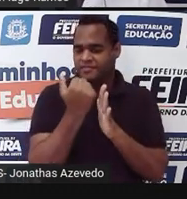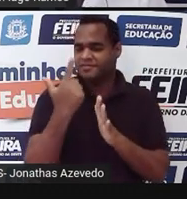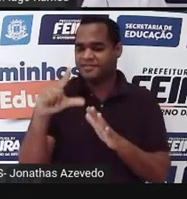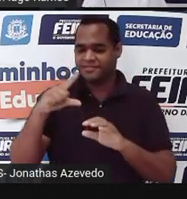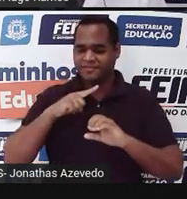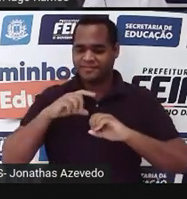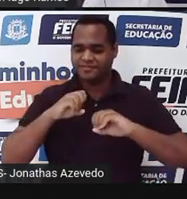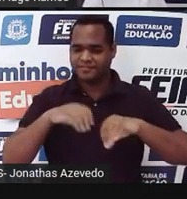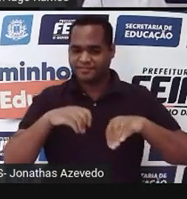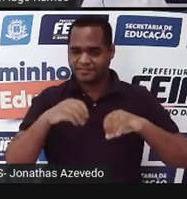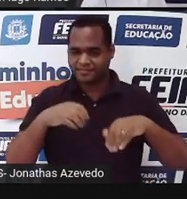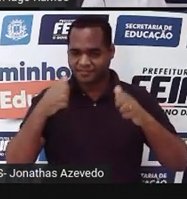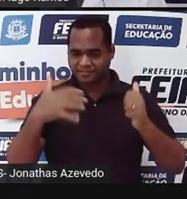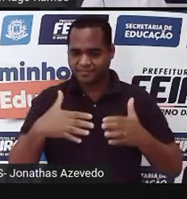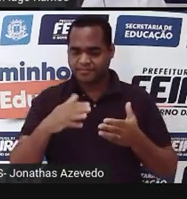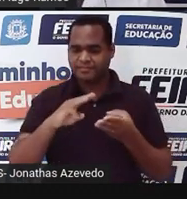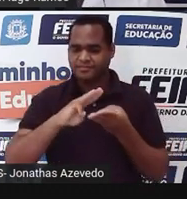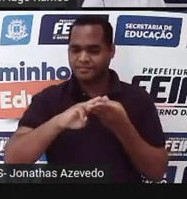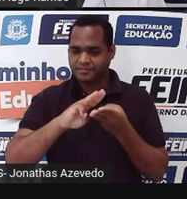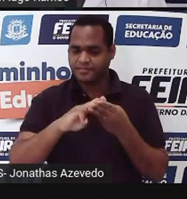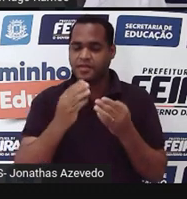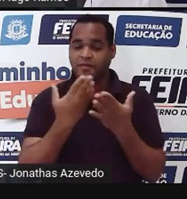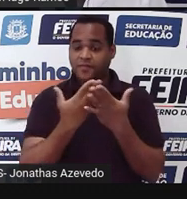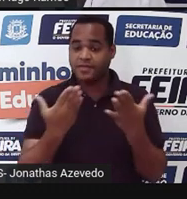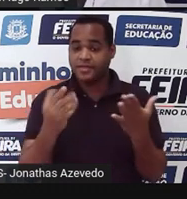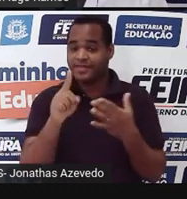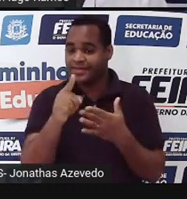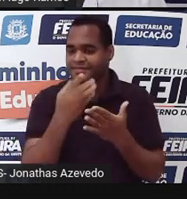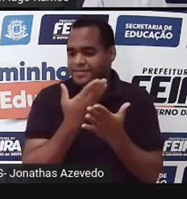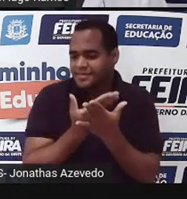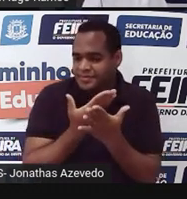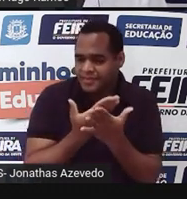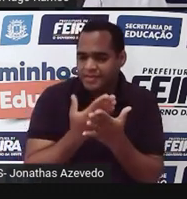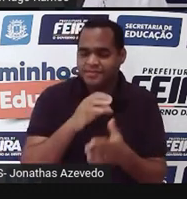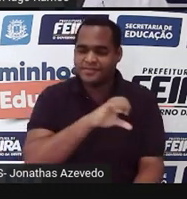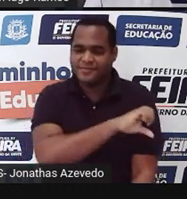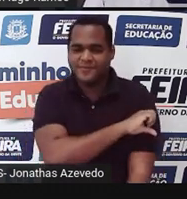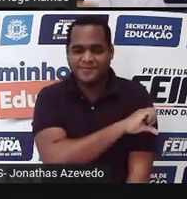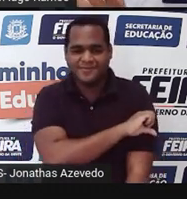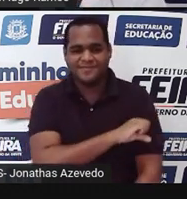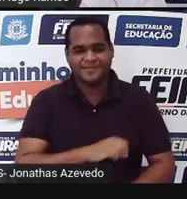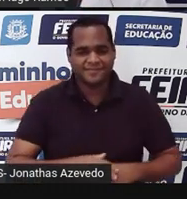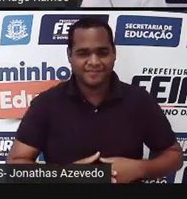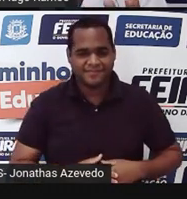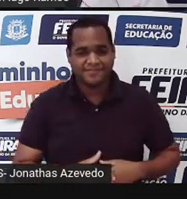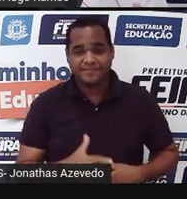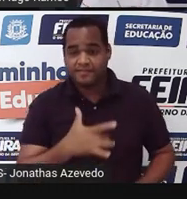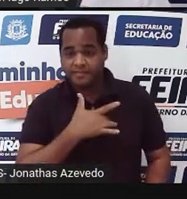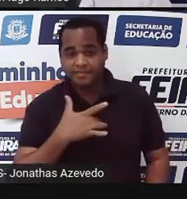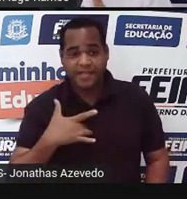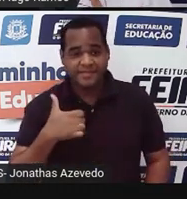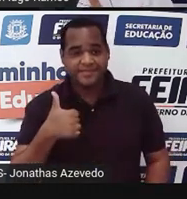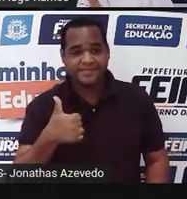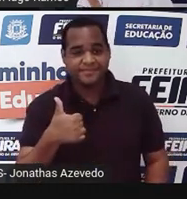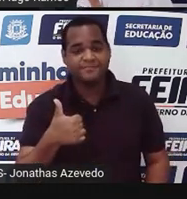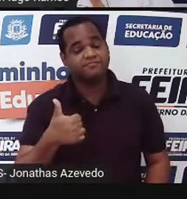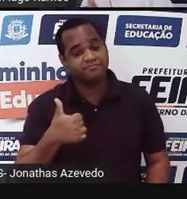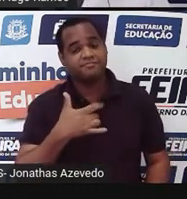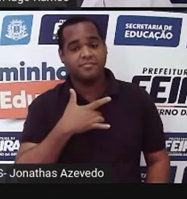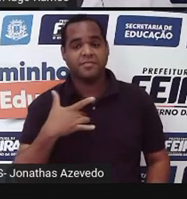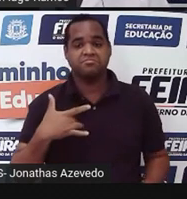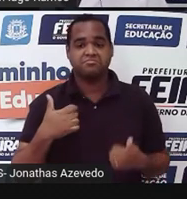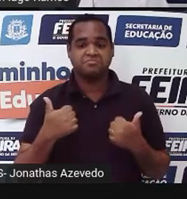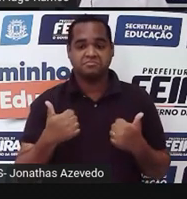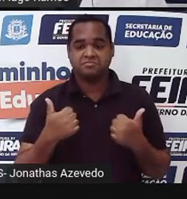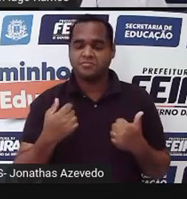aulas, aula de matemática para você que é estudante do nono ano. Tudo bem com você aí? Tudo bem comigo aqui?